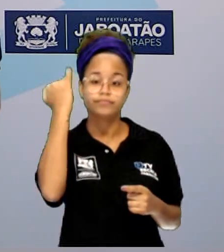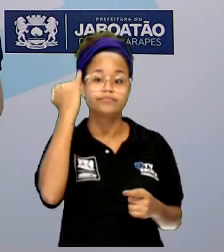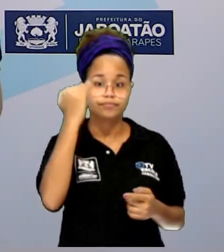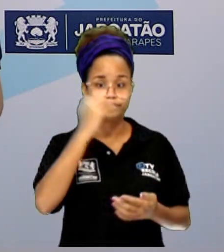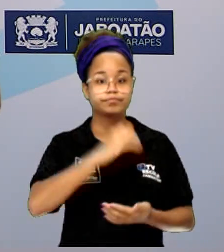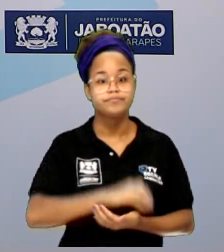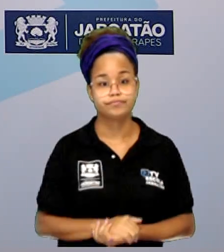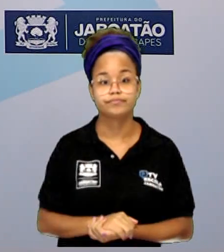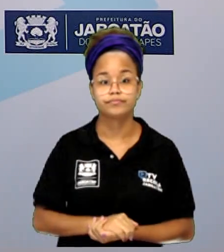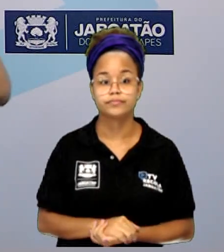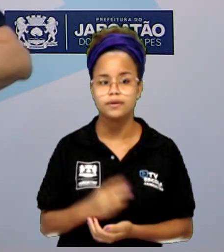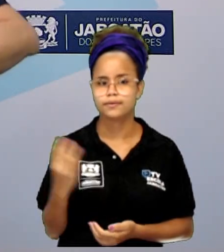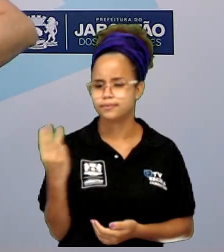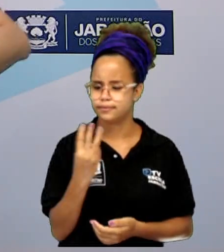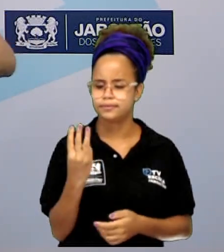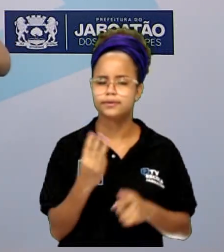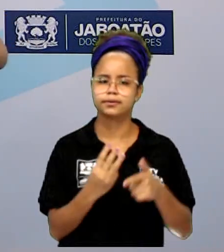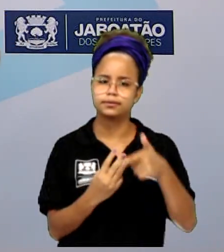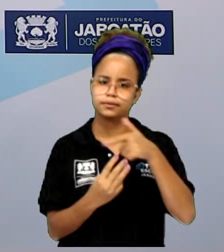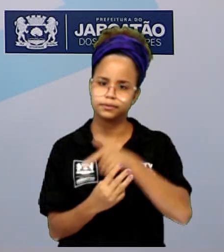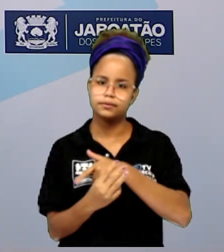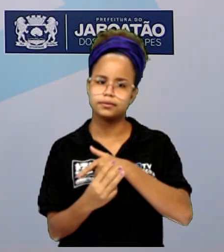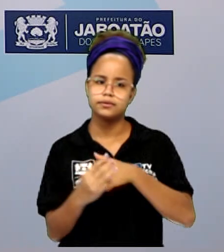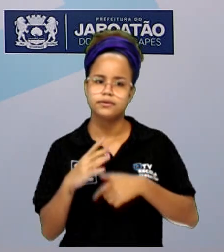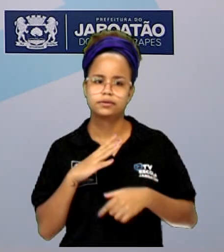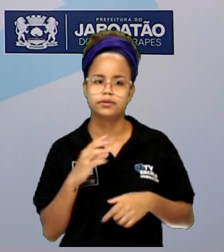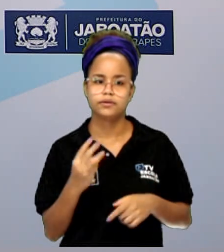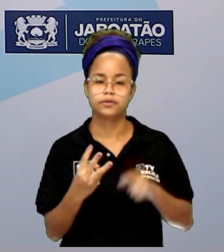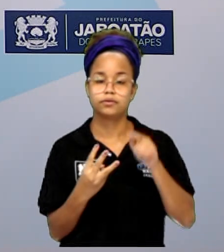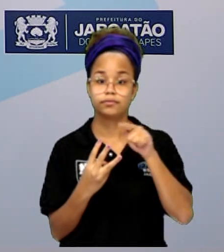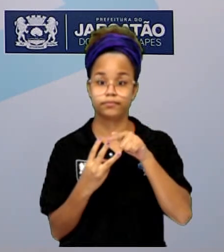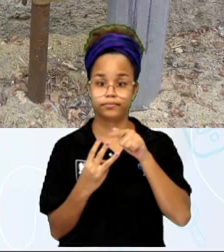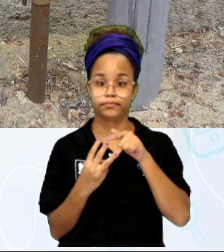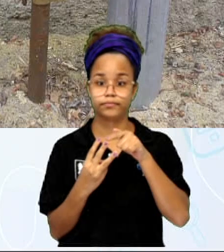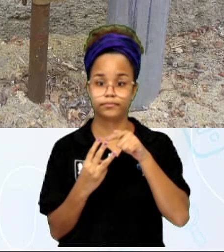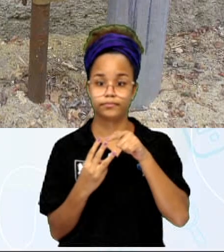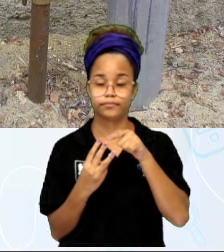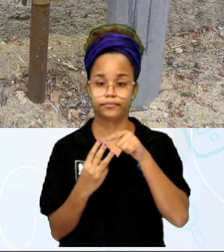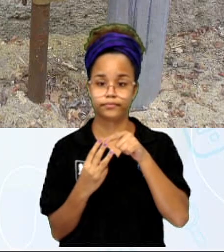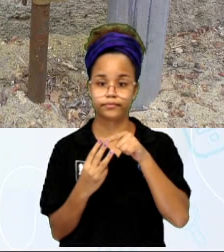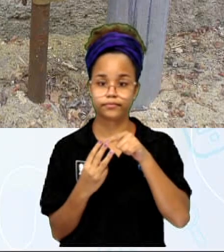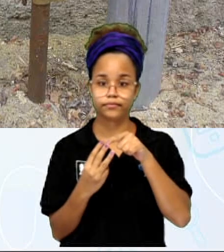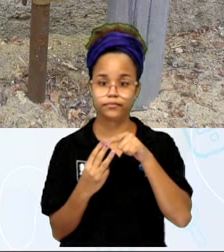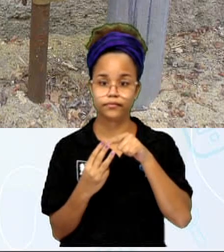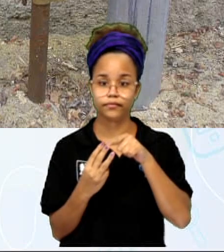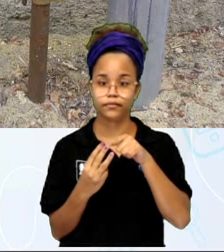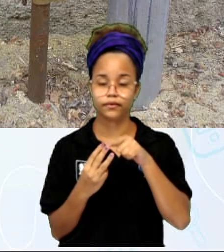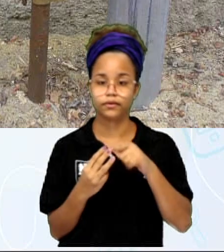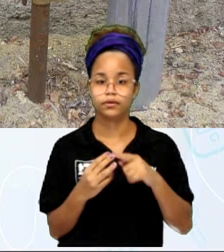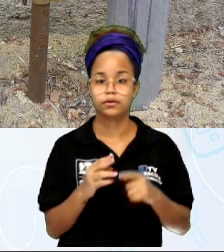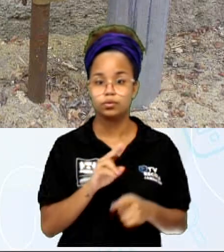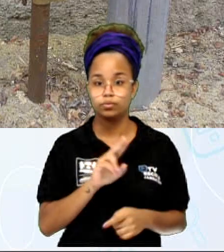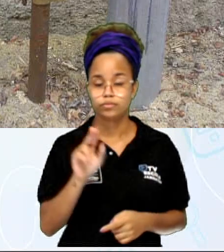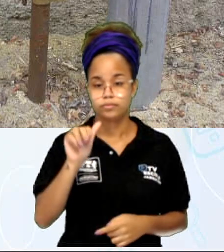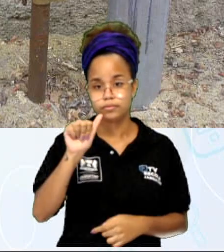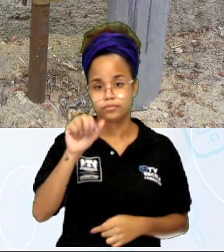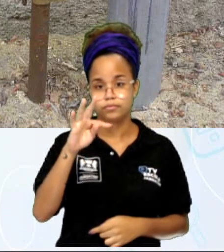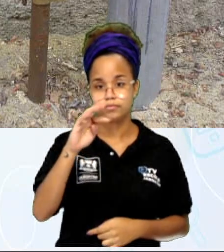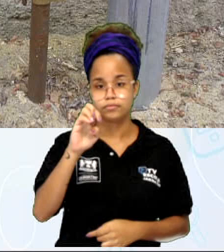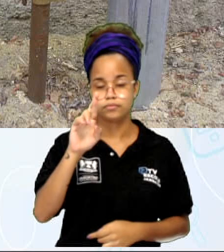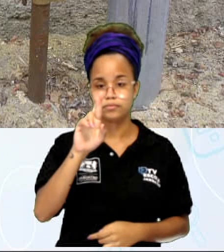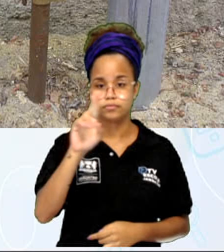Desses três pinos aí, tá? O pino do meio é o que a gente chama de aterramento